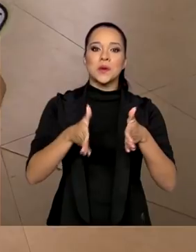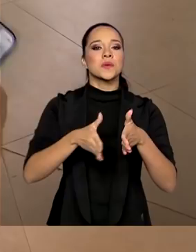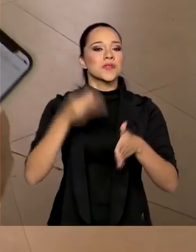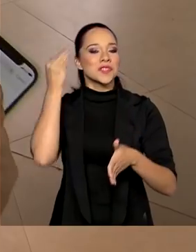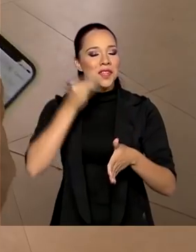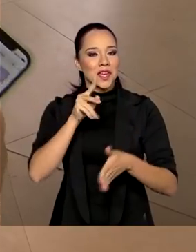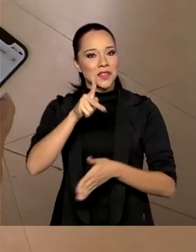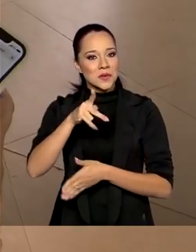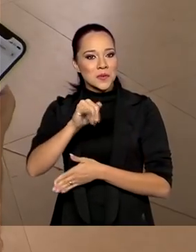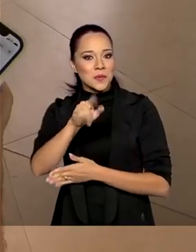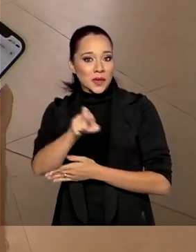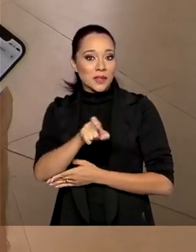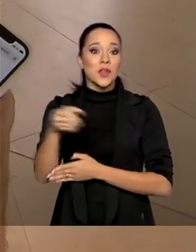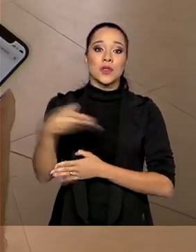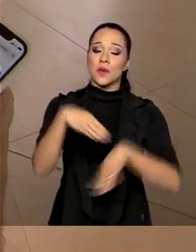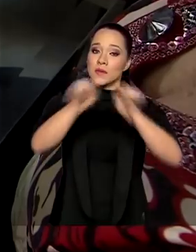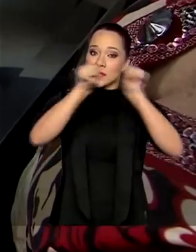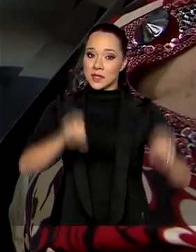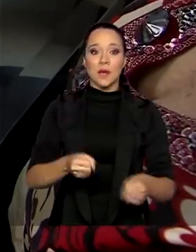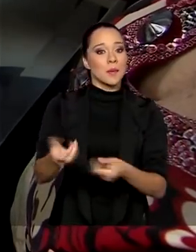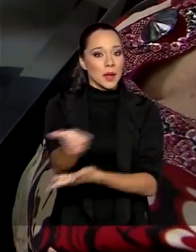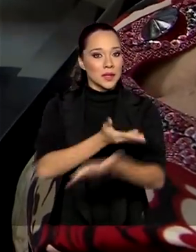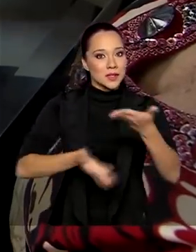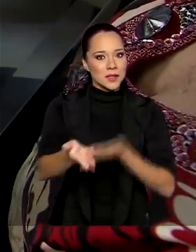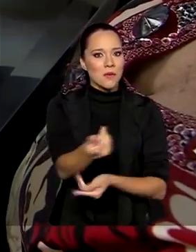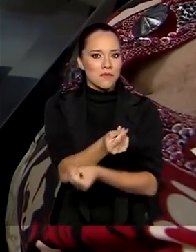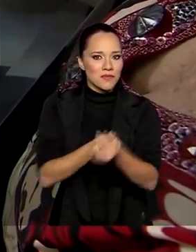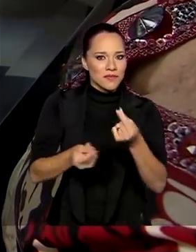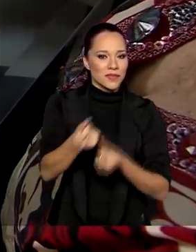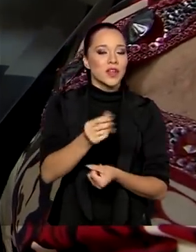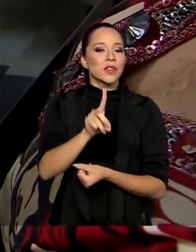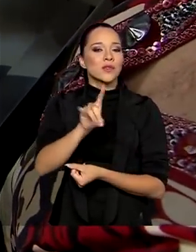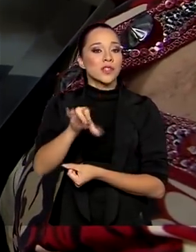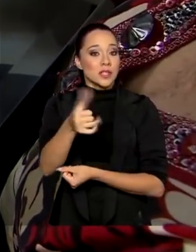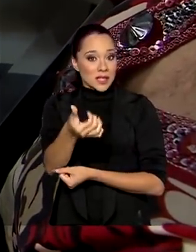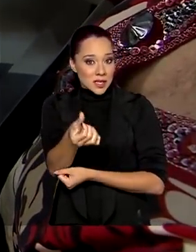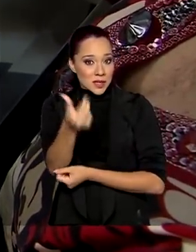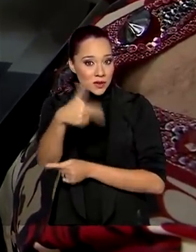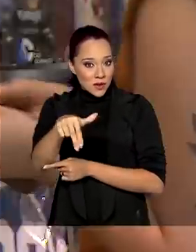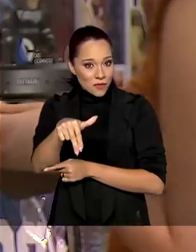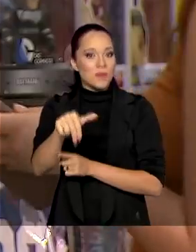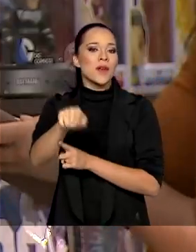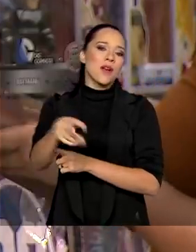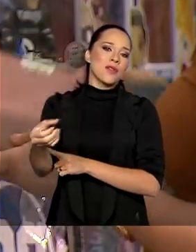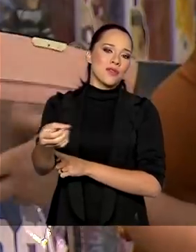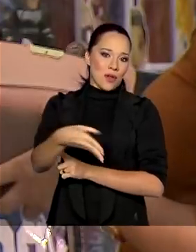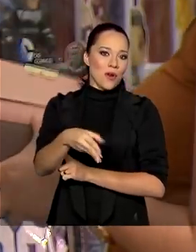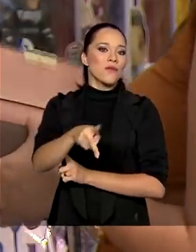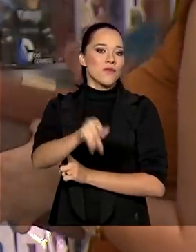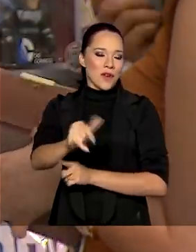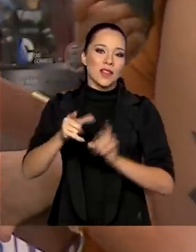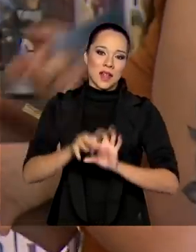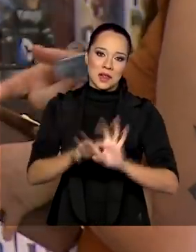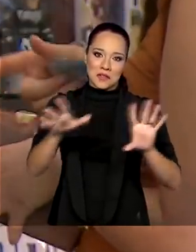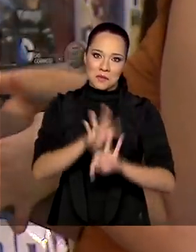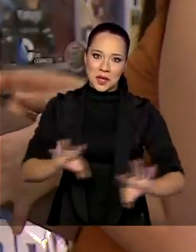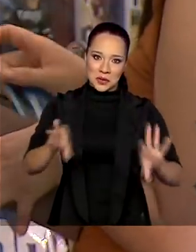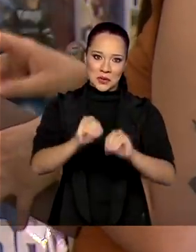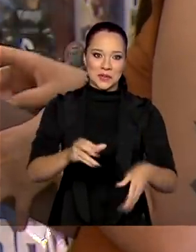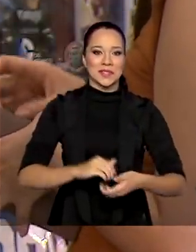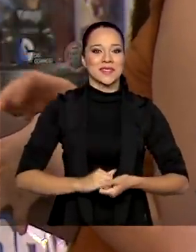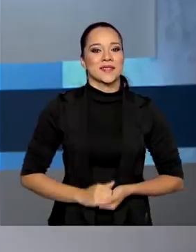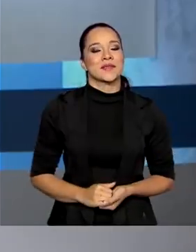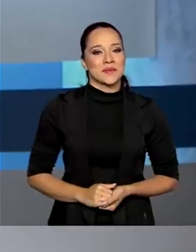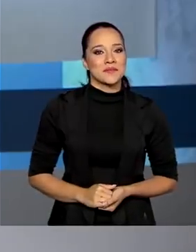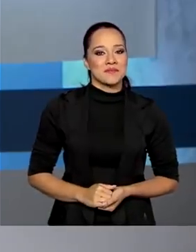testes do PIX, o novo sistema para transações financeiras. No dia 16 de novembro, a nova ferramenta estará disponível para